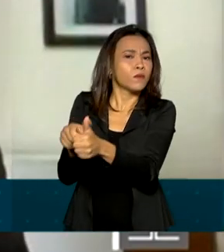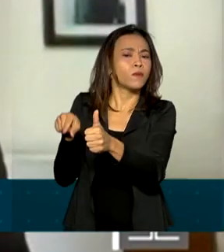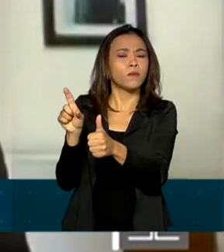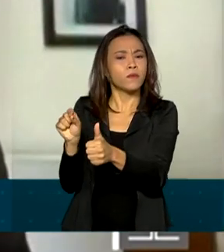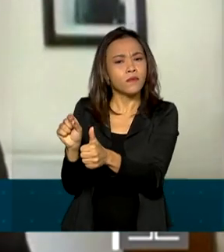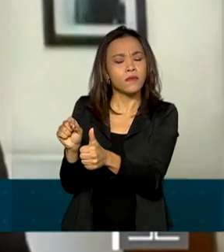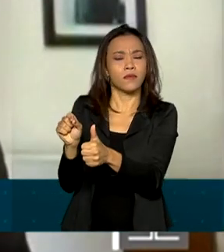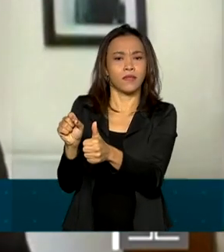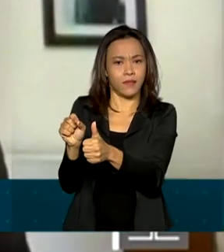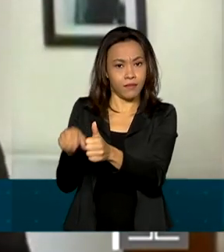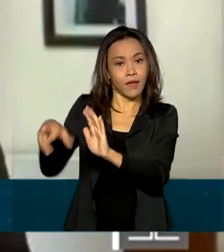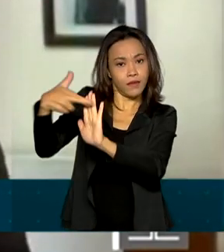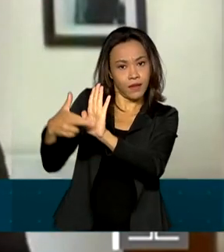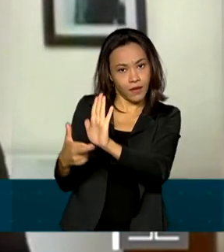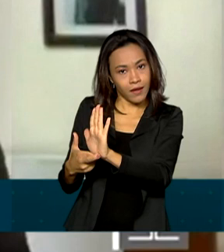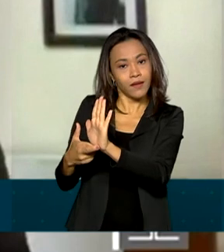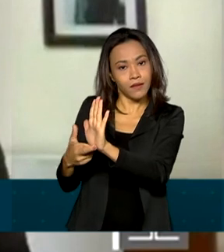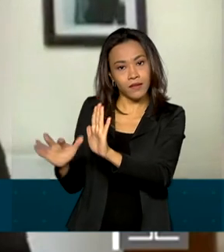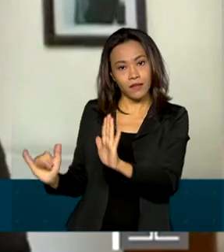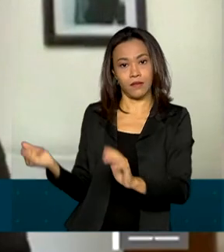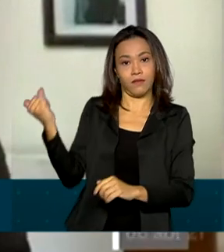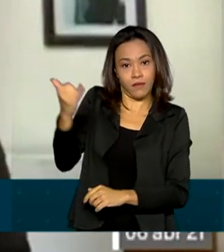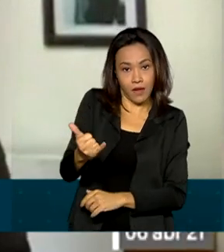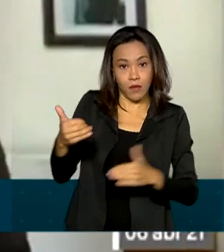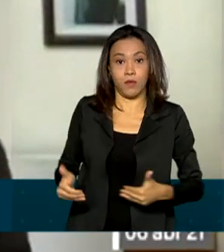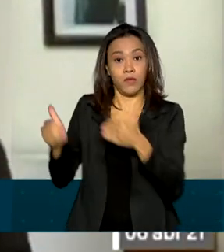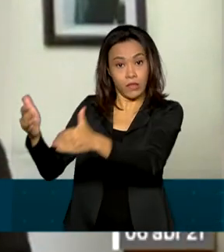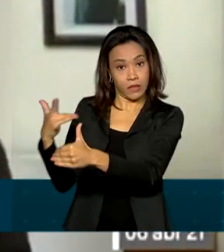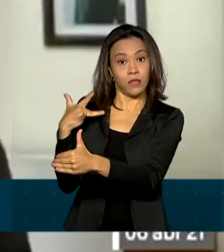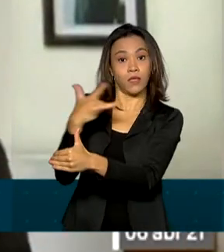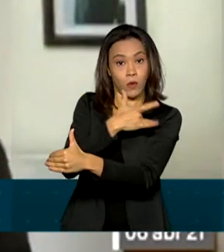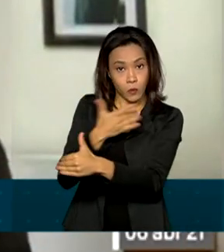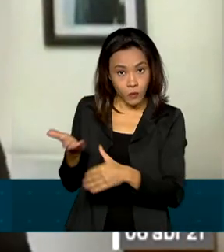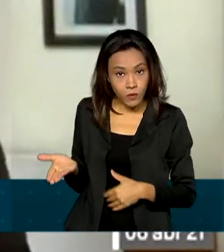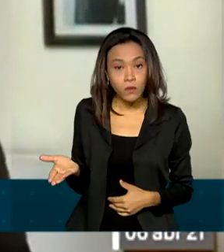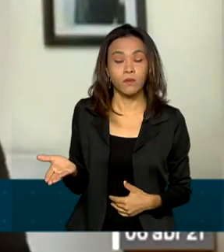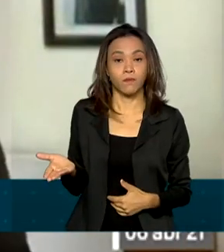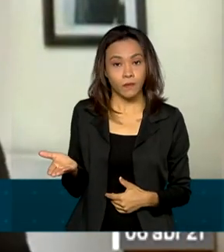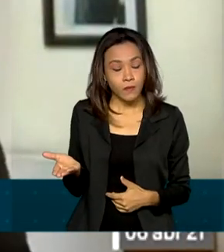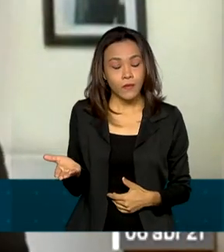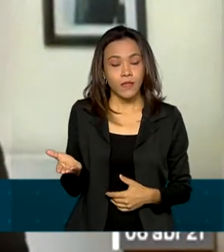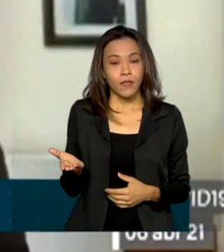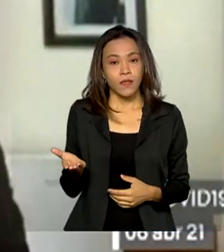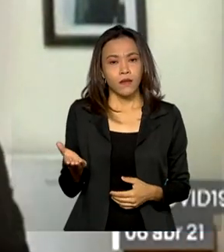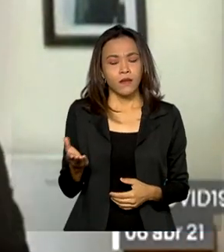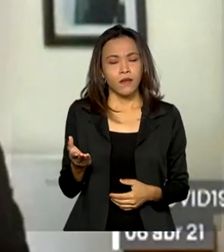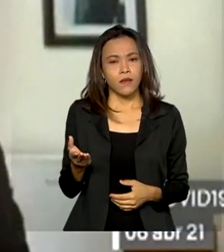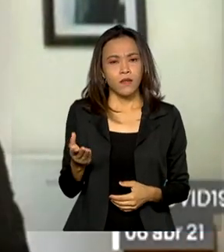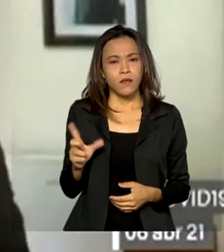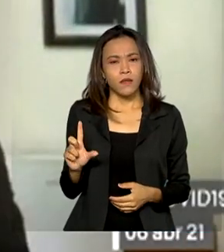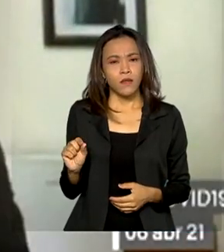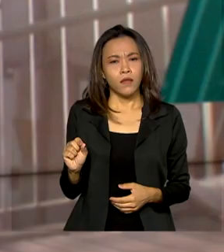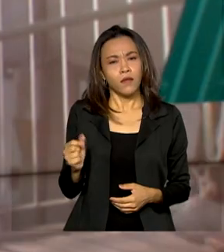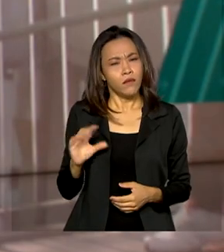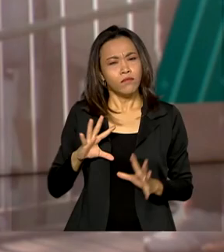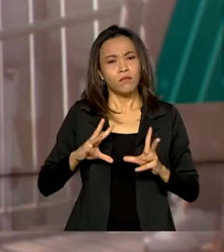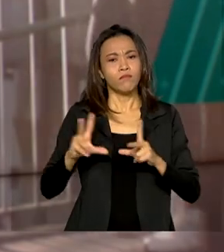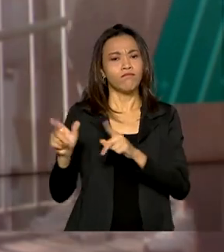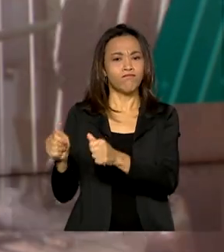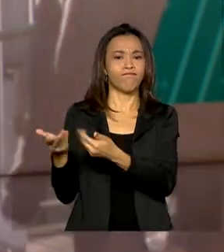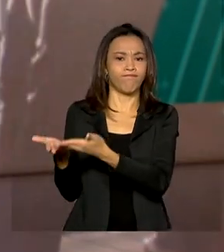principalmente do Ministério da Saúde e dos entes como um todo.